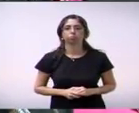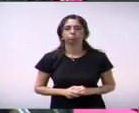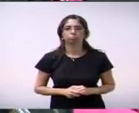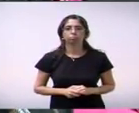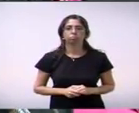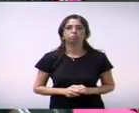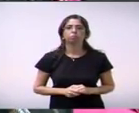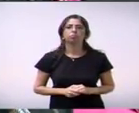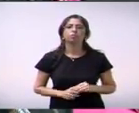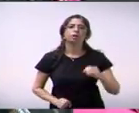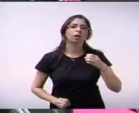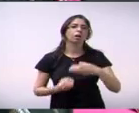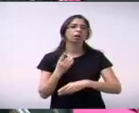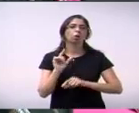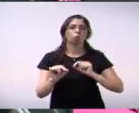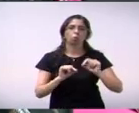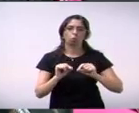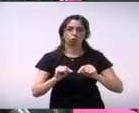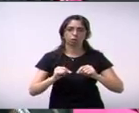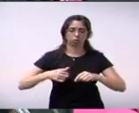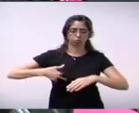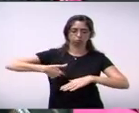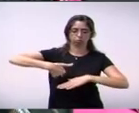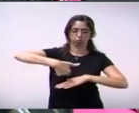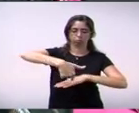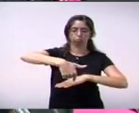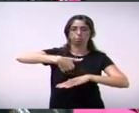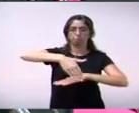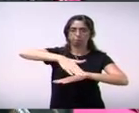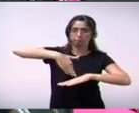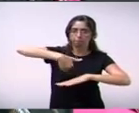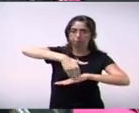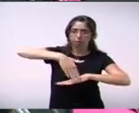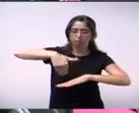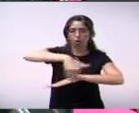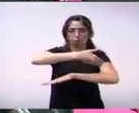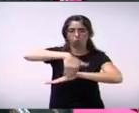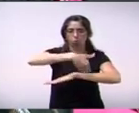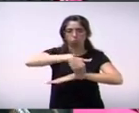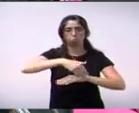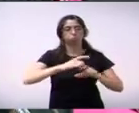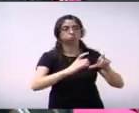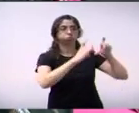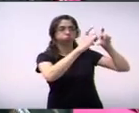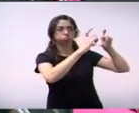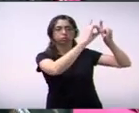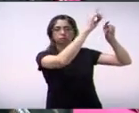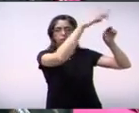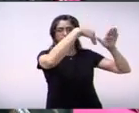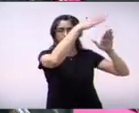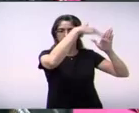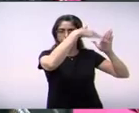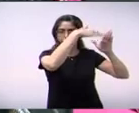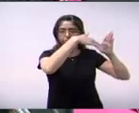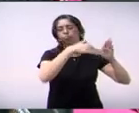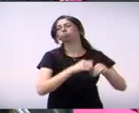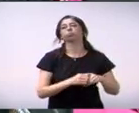sinalização horizontal e vertical nas vias públicas do Residencial Vida Nova.